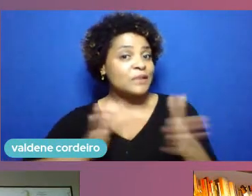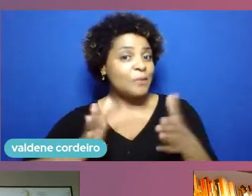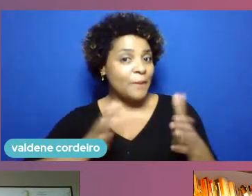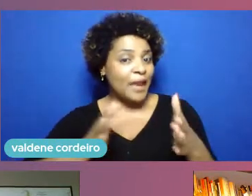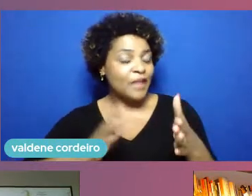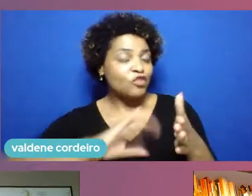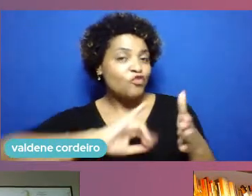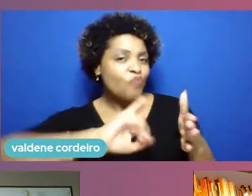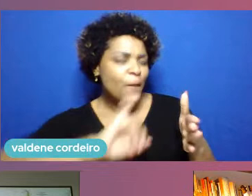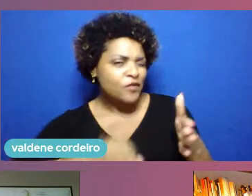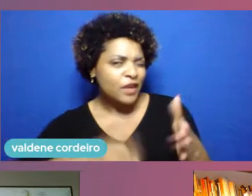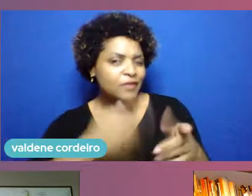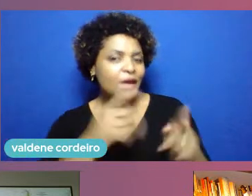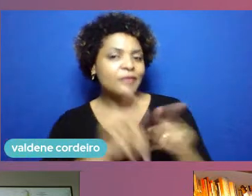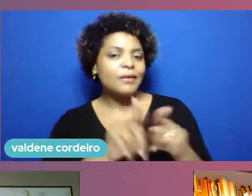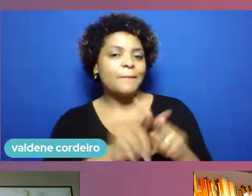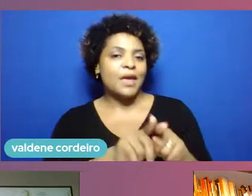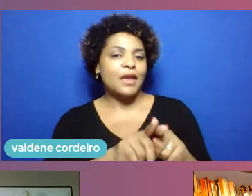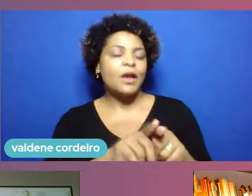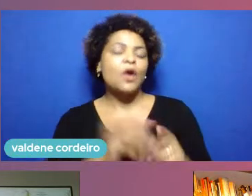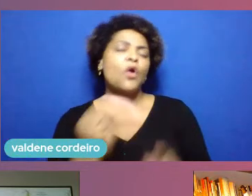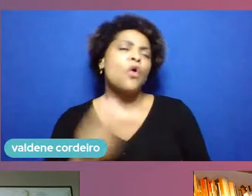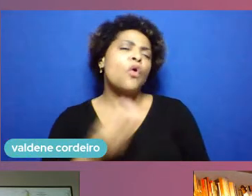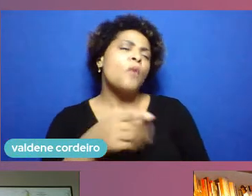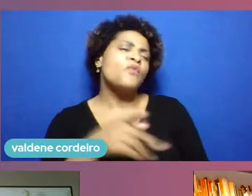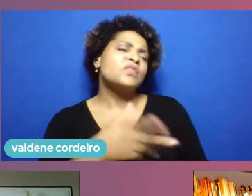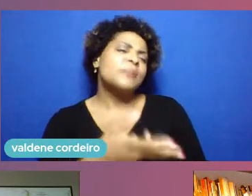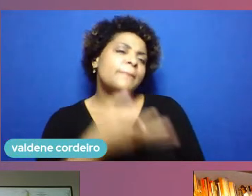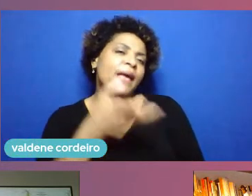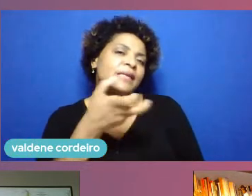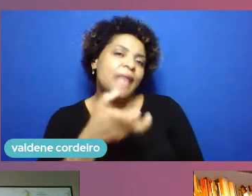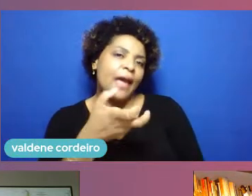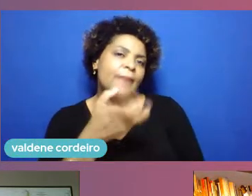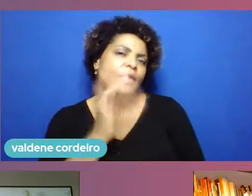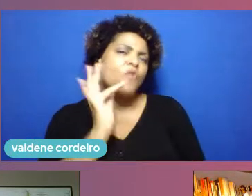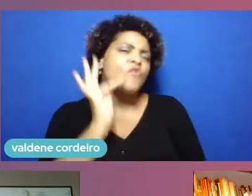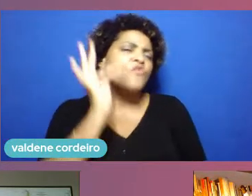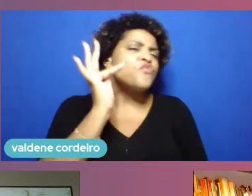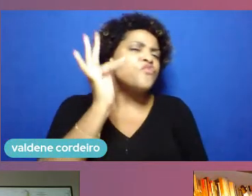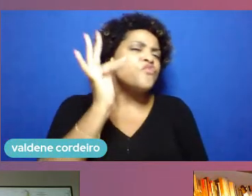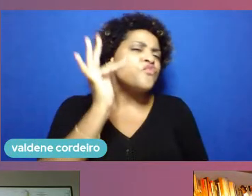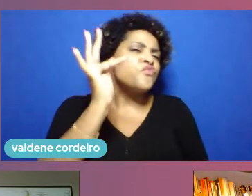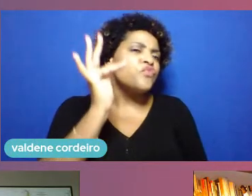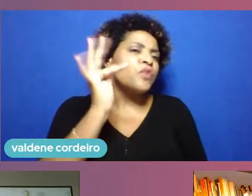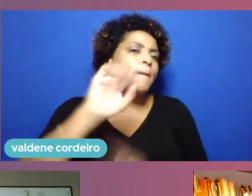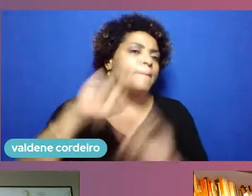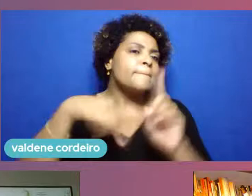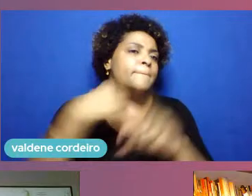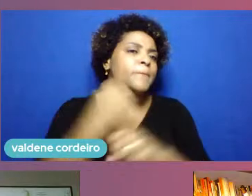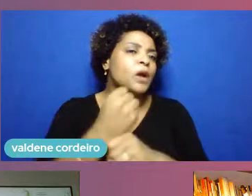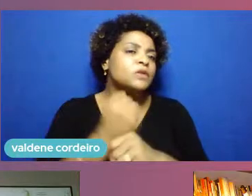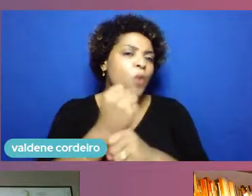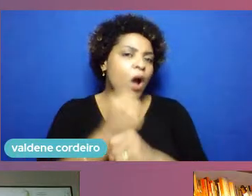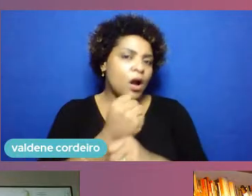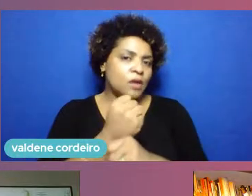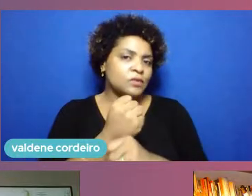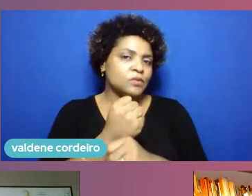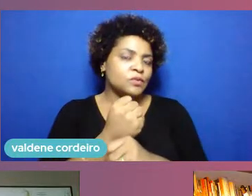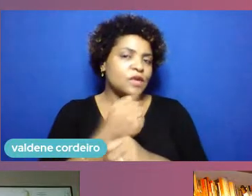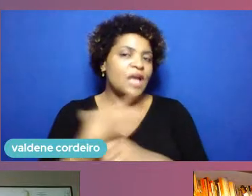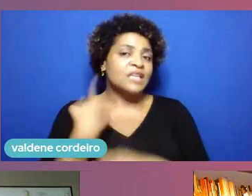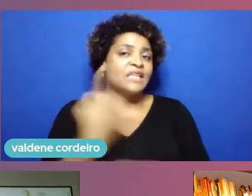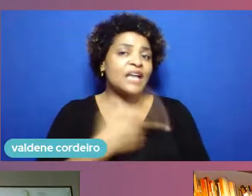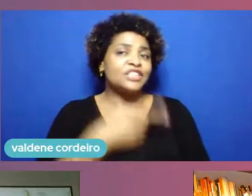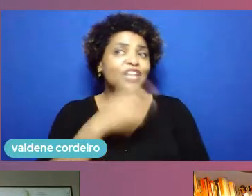de como você percebe as tendências para o ano que vem para os próximos dois anos que a gente entende que a retomada